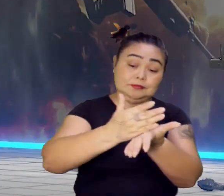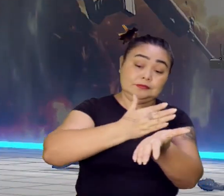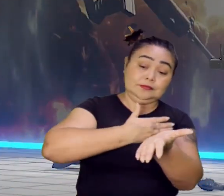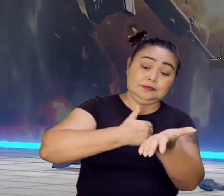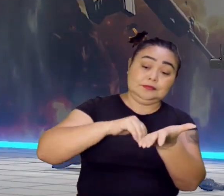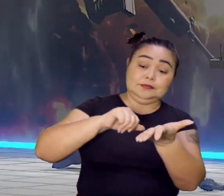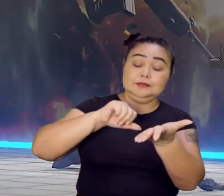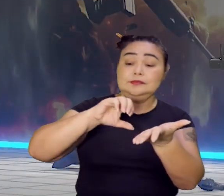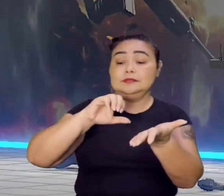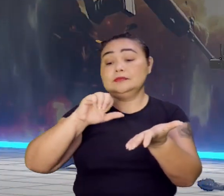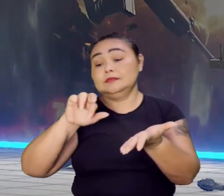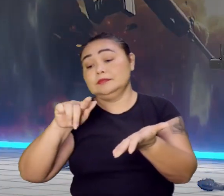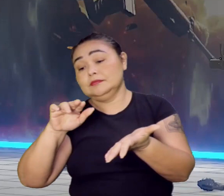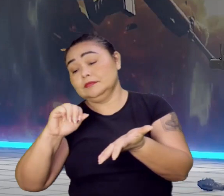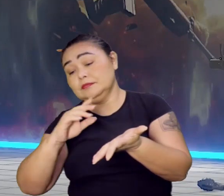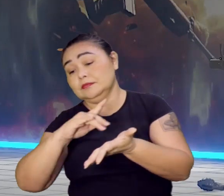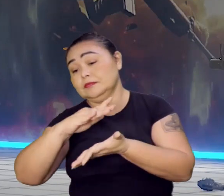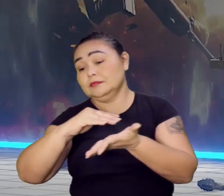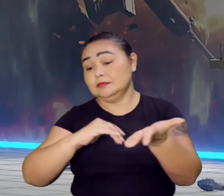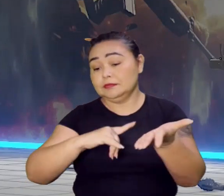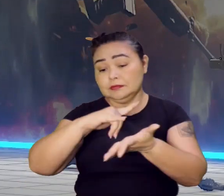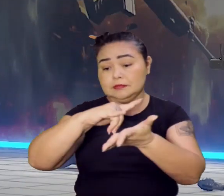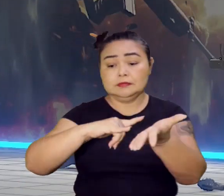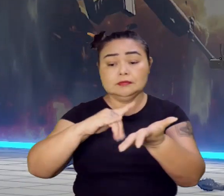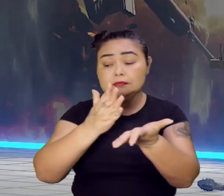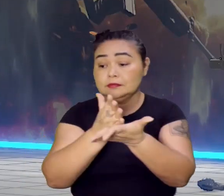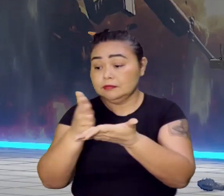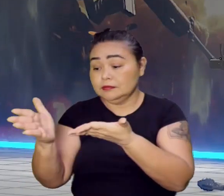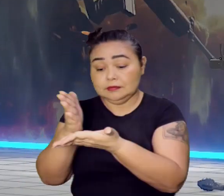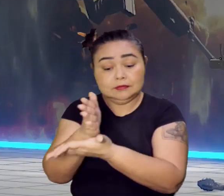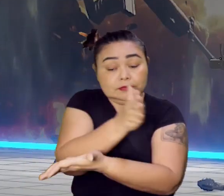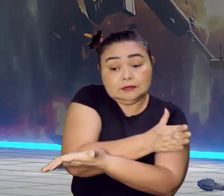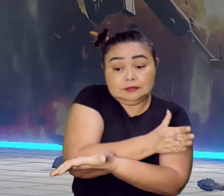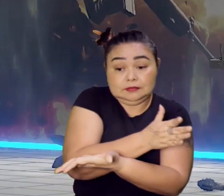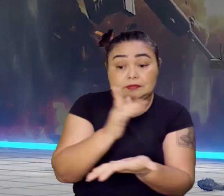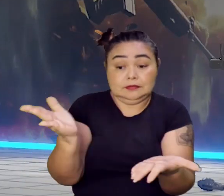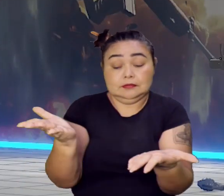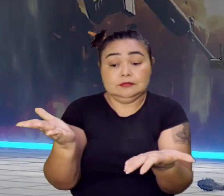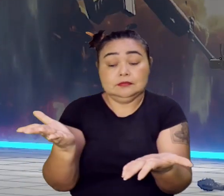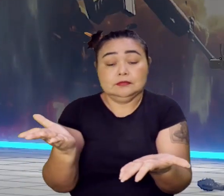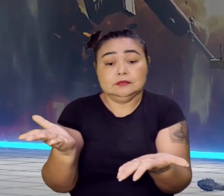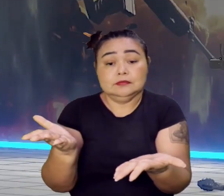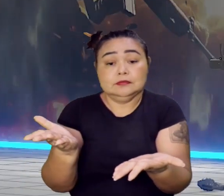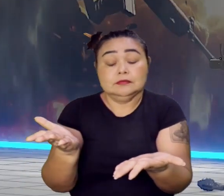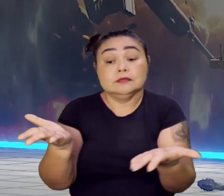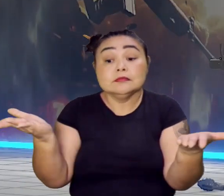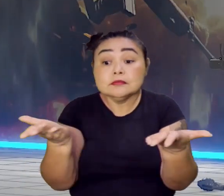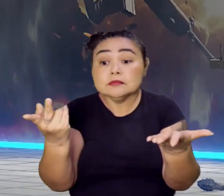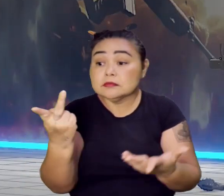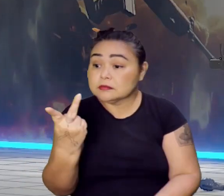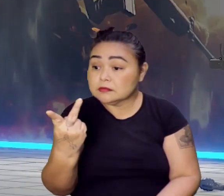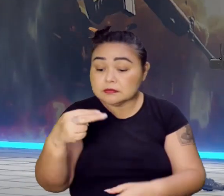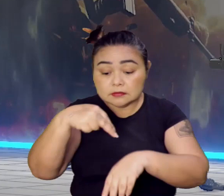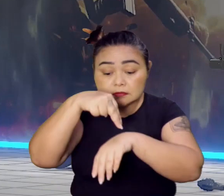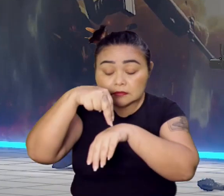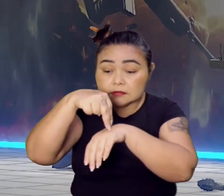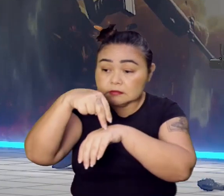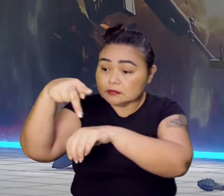Saragossa, tratado de Tordesilhas, que dividia basicamente o mundo entre eles. Agora, essas duas nações,